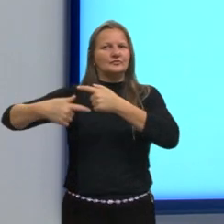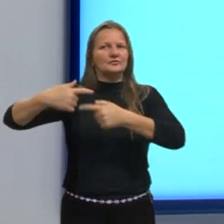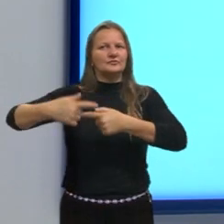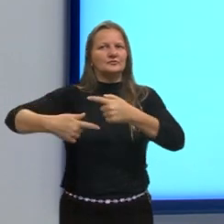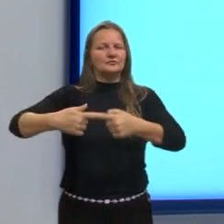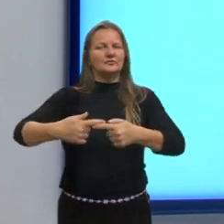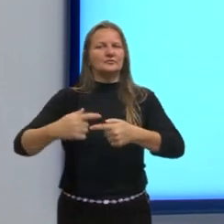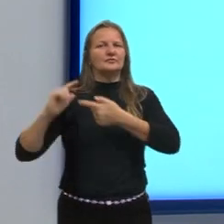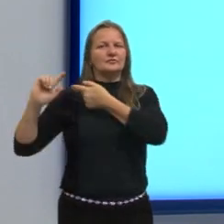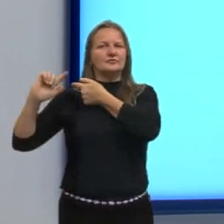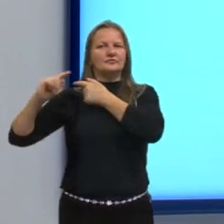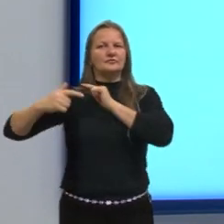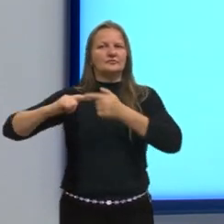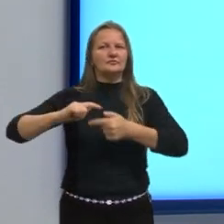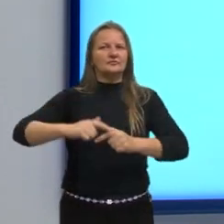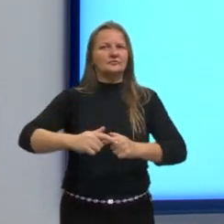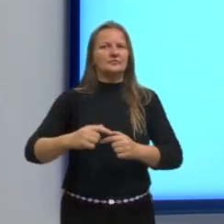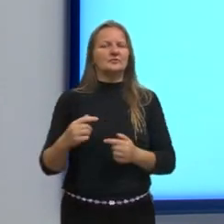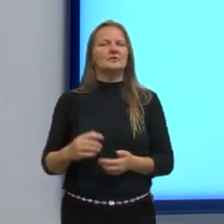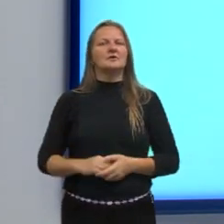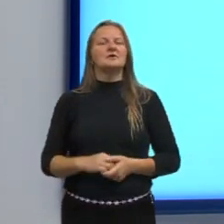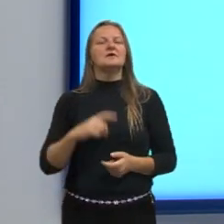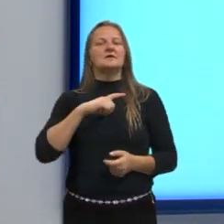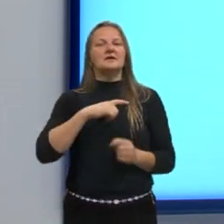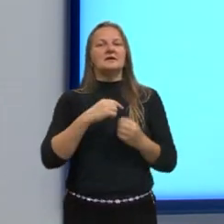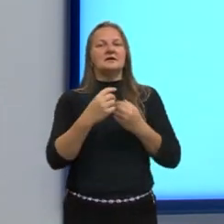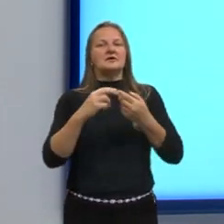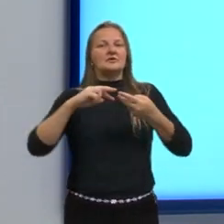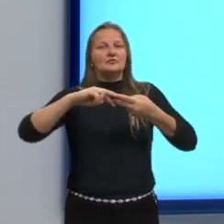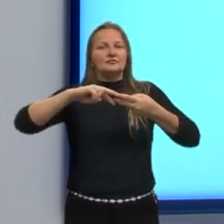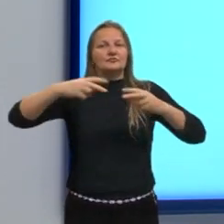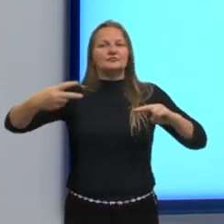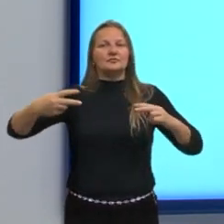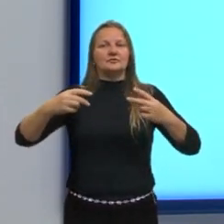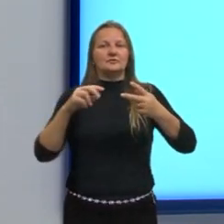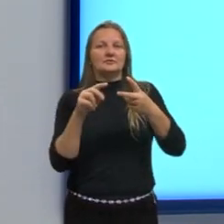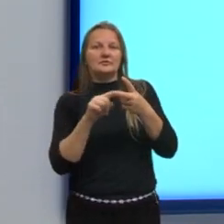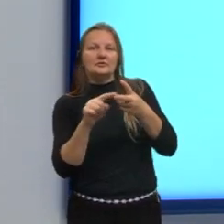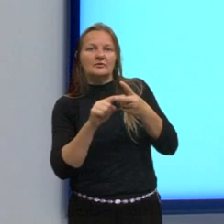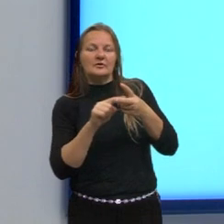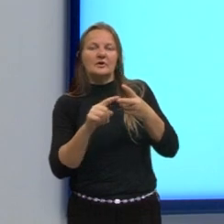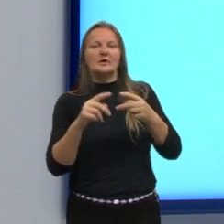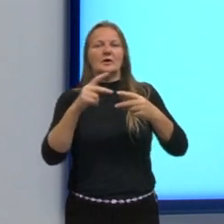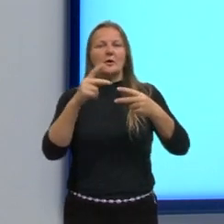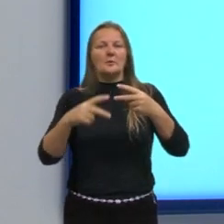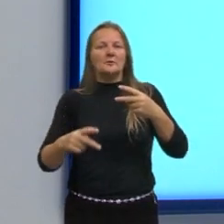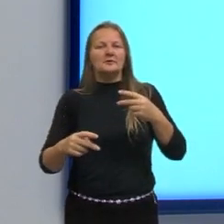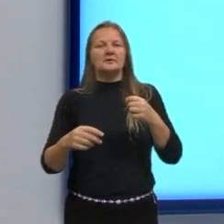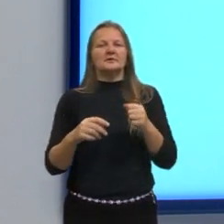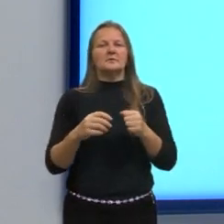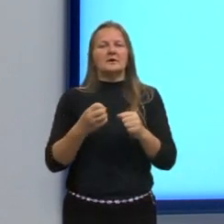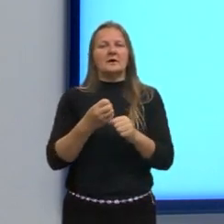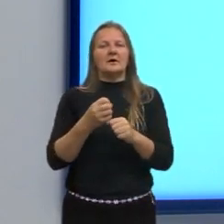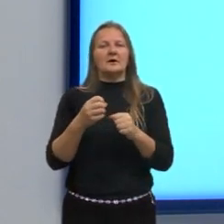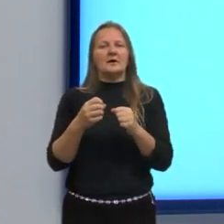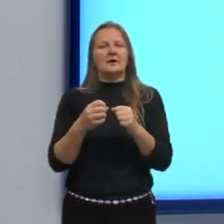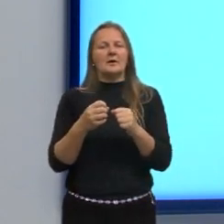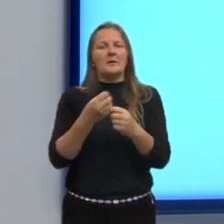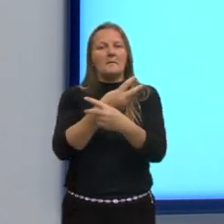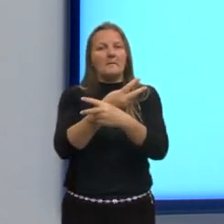gerações, que traz também genes, alelos, proteínas, cromossomos, DNA,